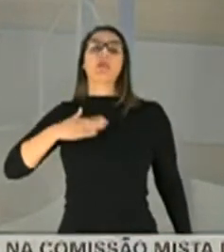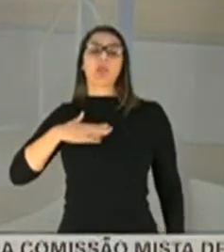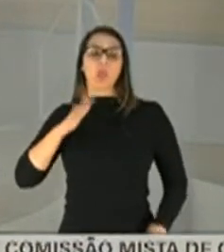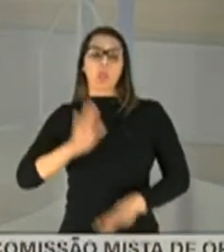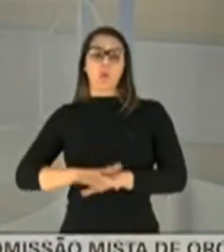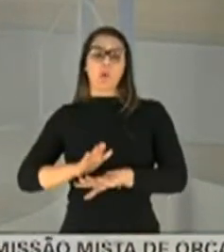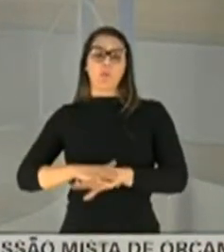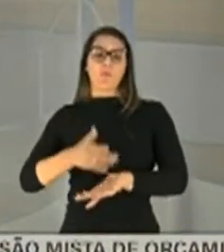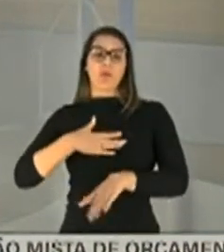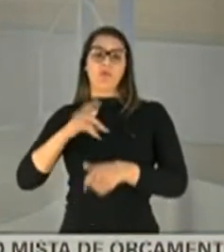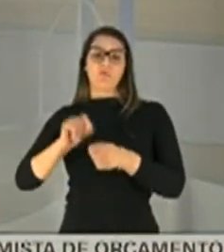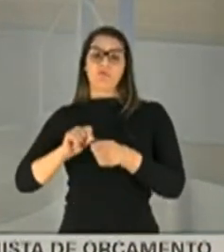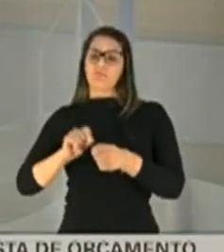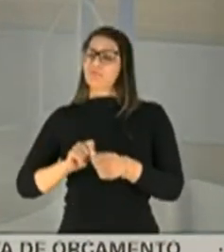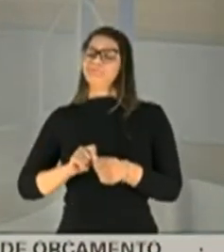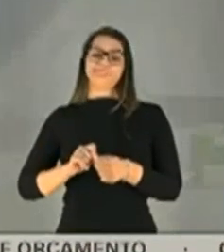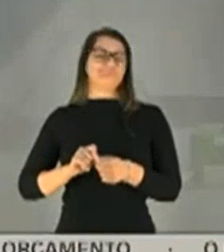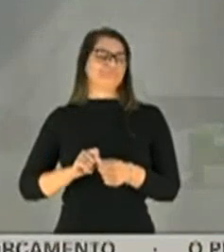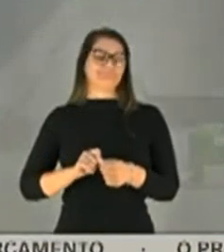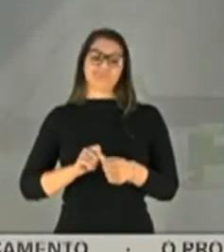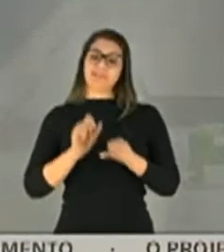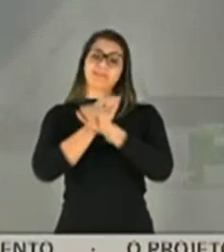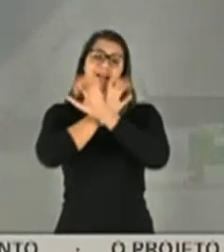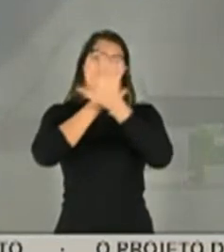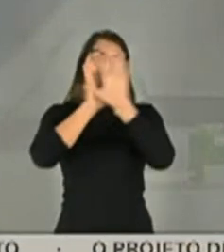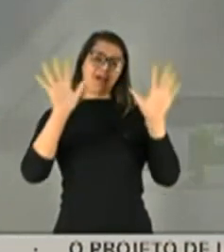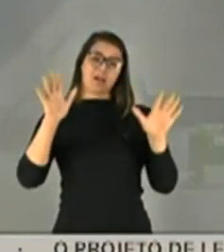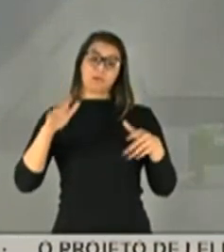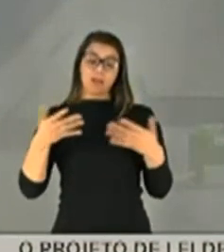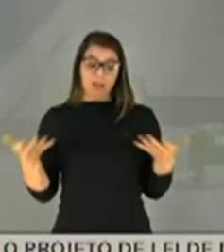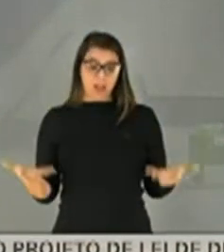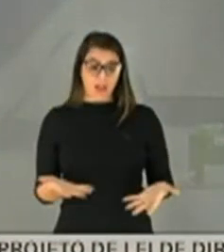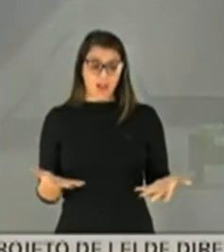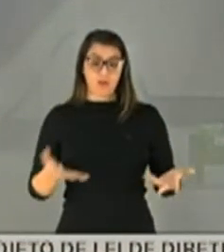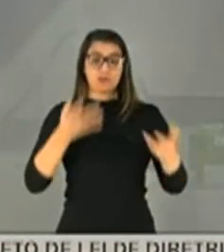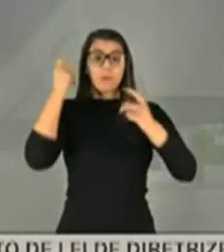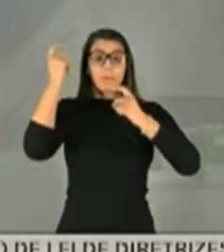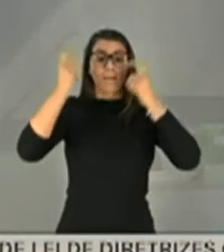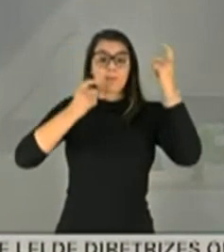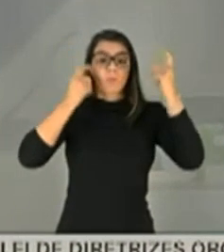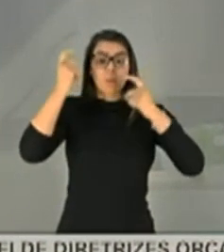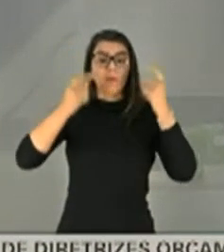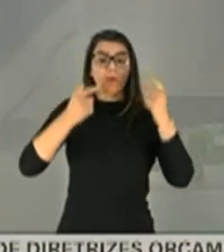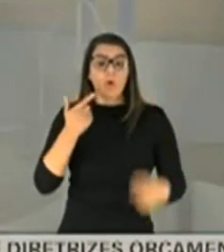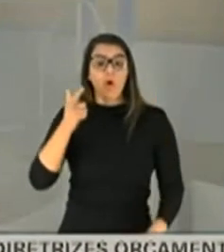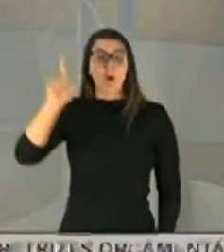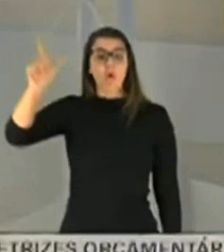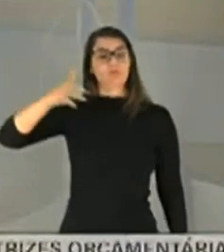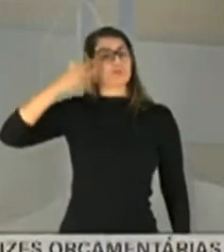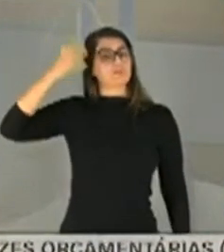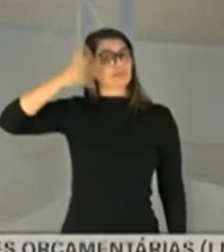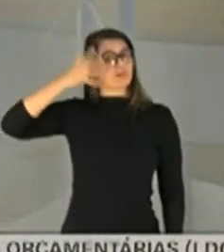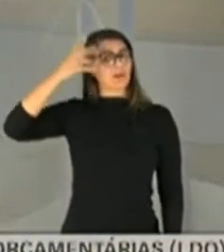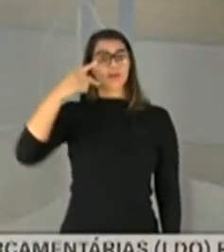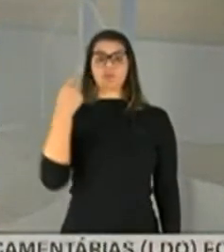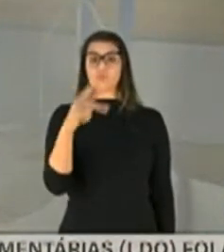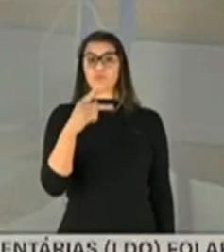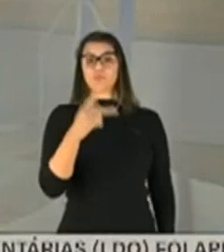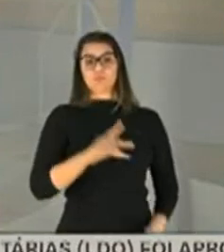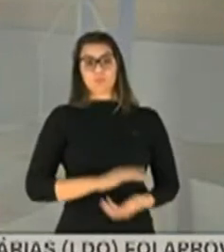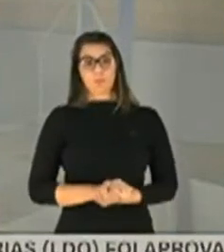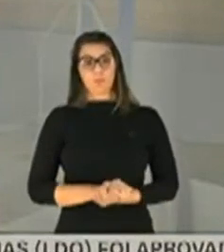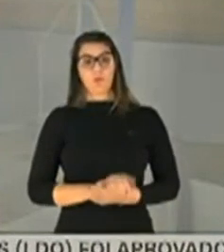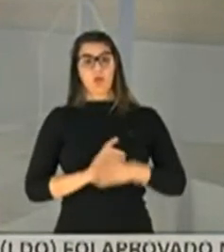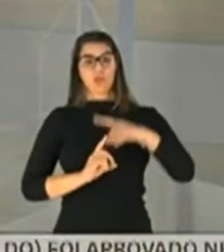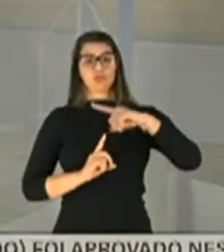mas ficou claro e eu fico até preocupado com outras declarações que o senhor deu aqui, que tipo de